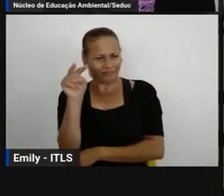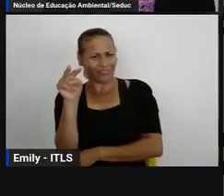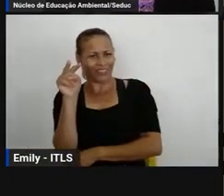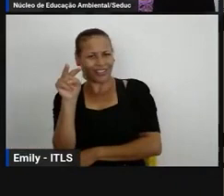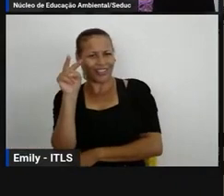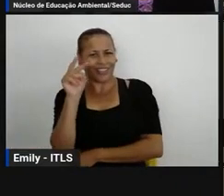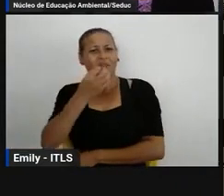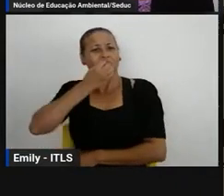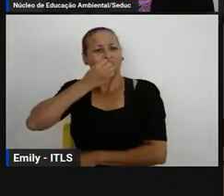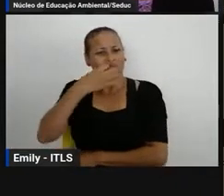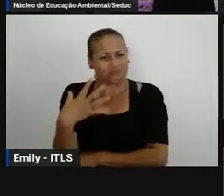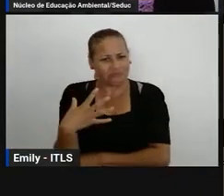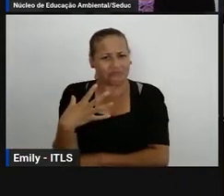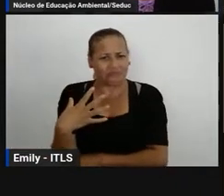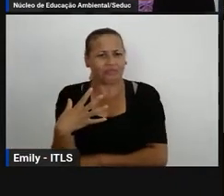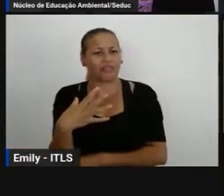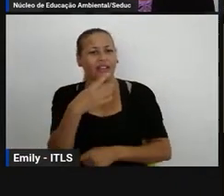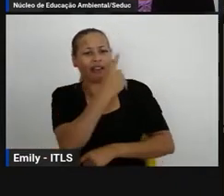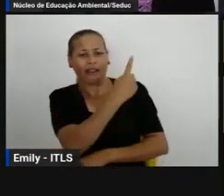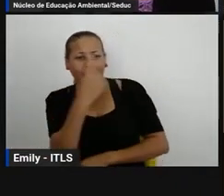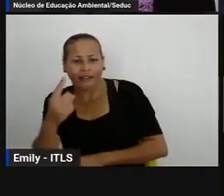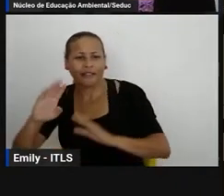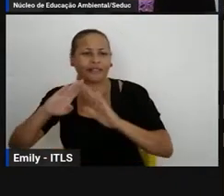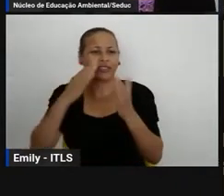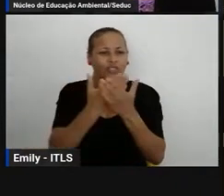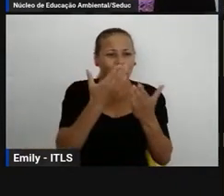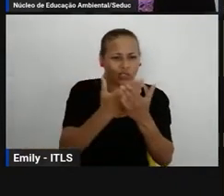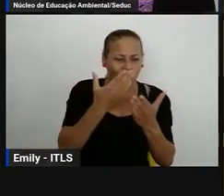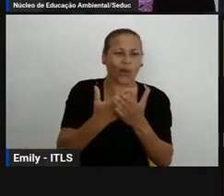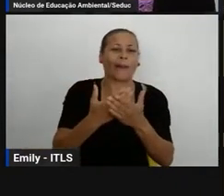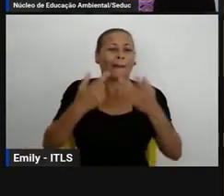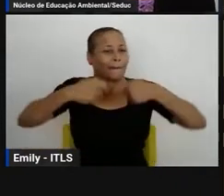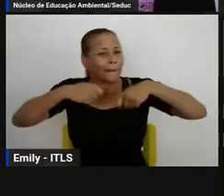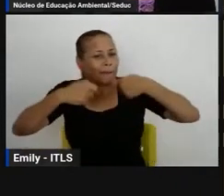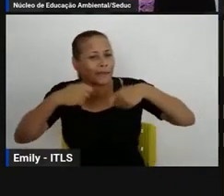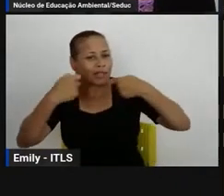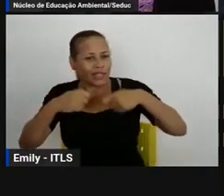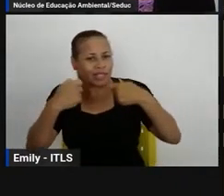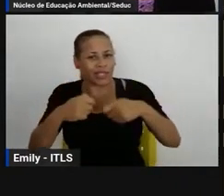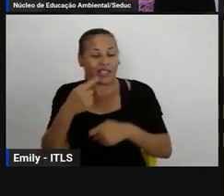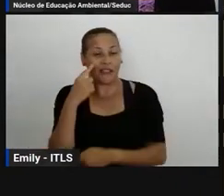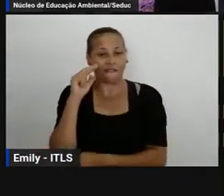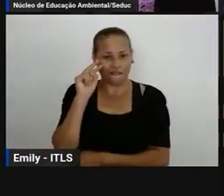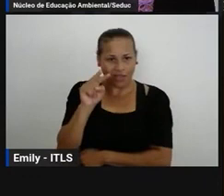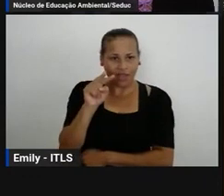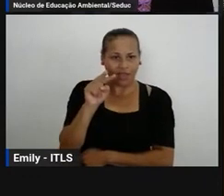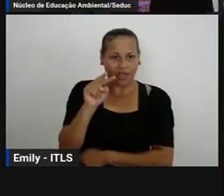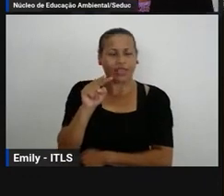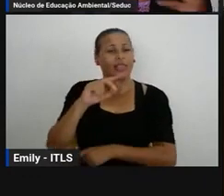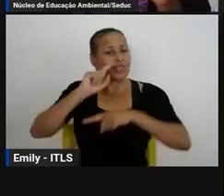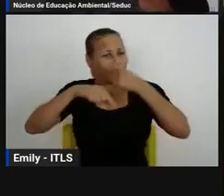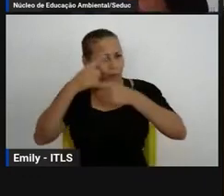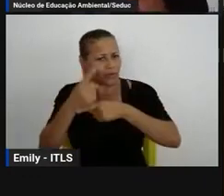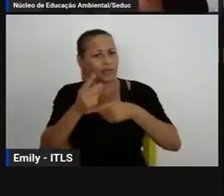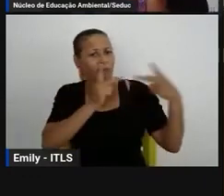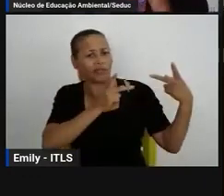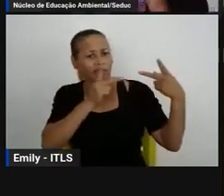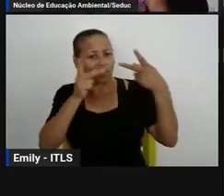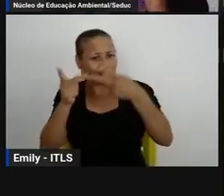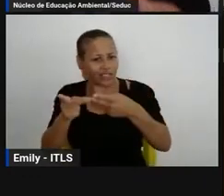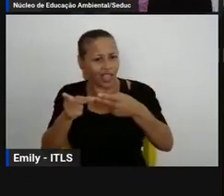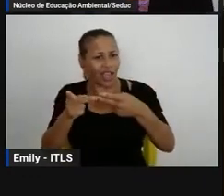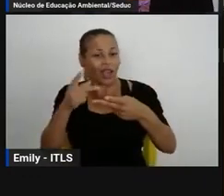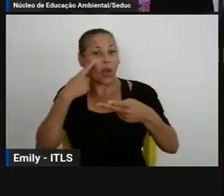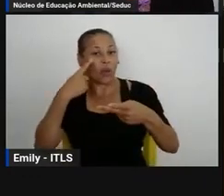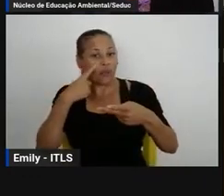muitas né porque é questão do tempo mas depois vocês até podem ter acesso nós estamos colocando todo esse material em um